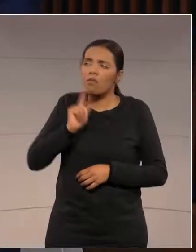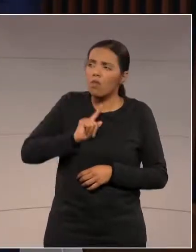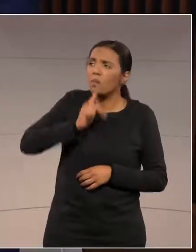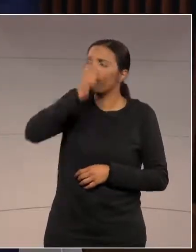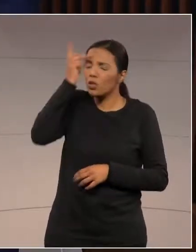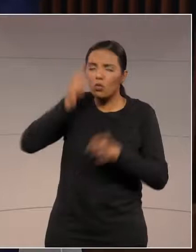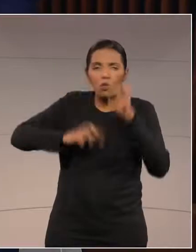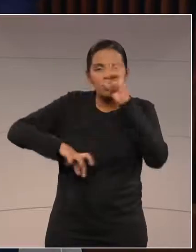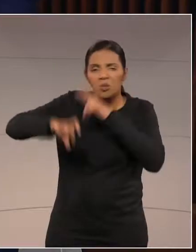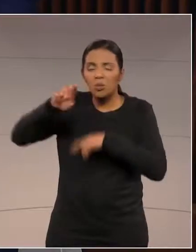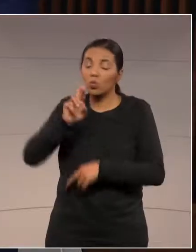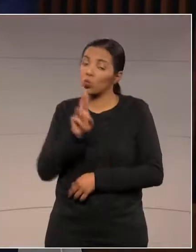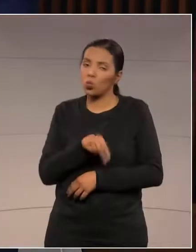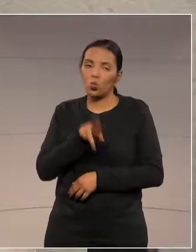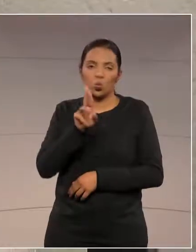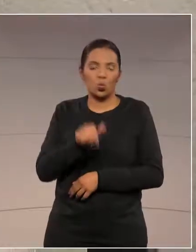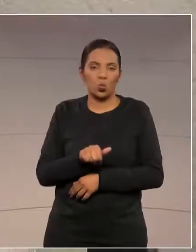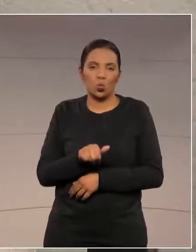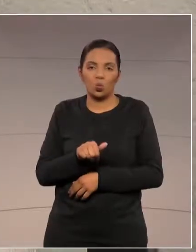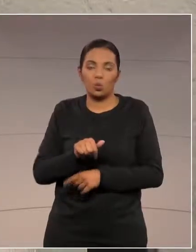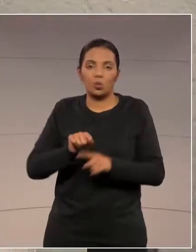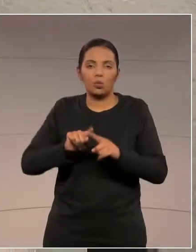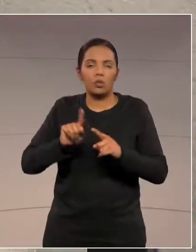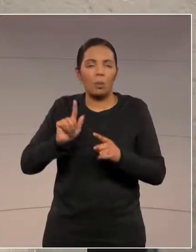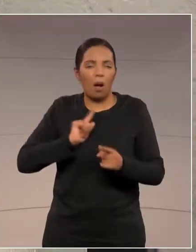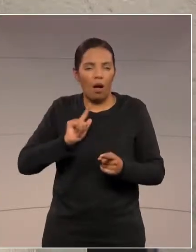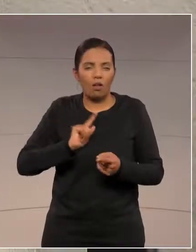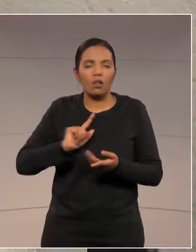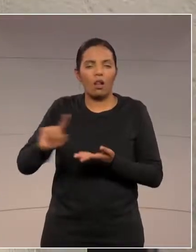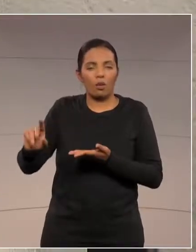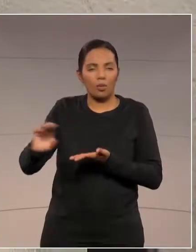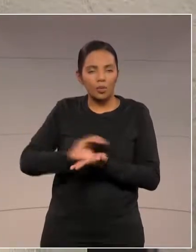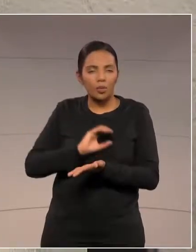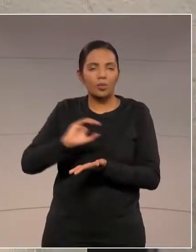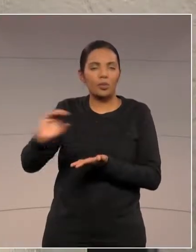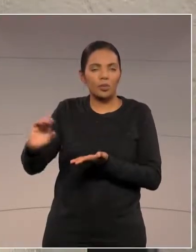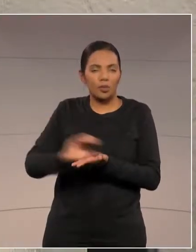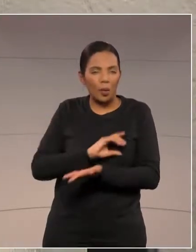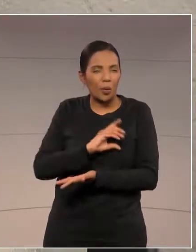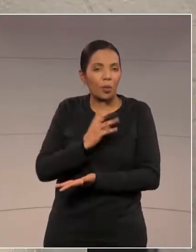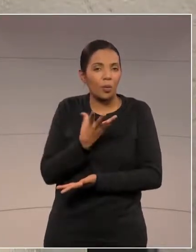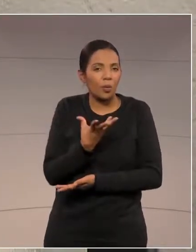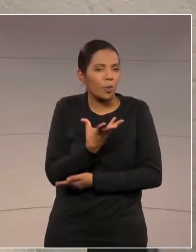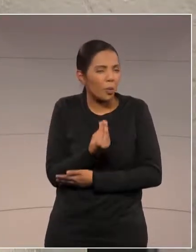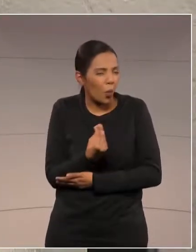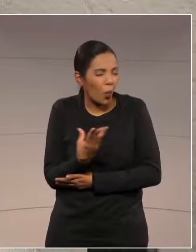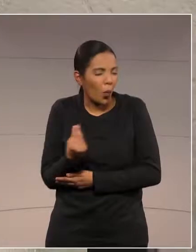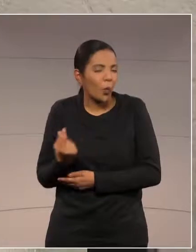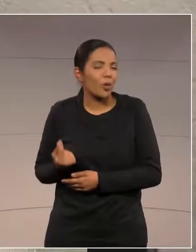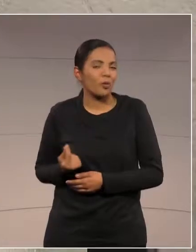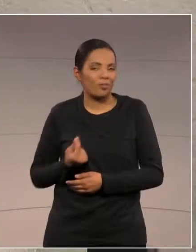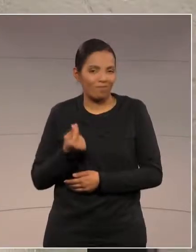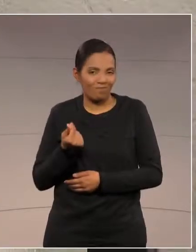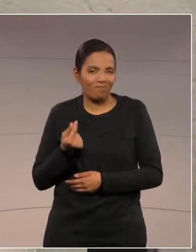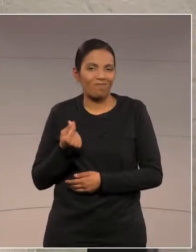balsas. E eles ganham muito dinheiro. Como dizia minha avó, muito dinheiro.